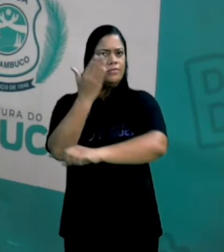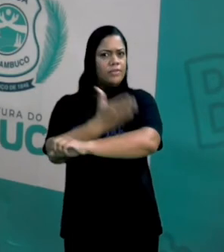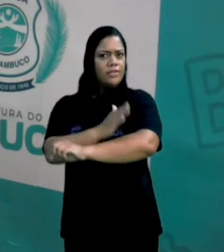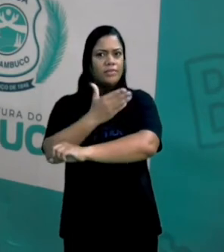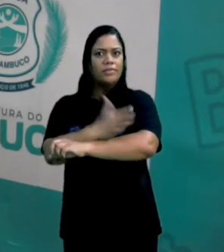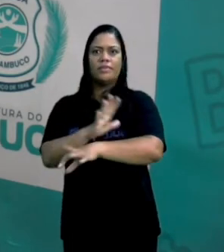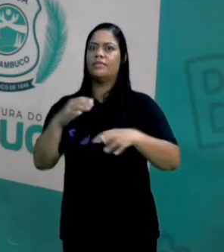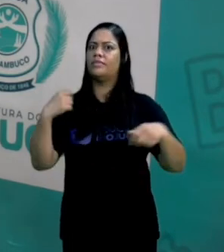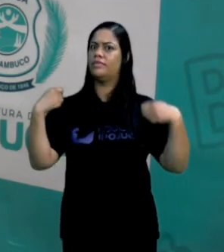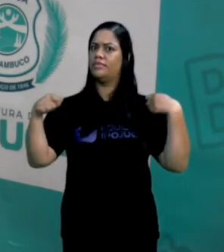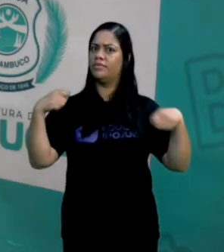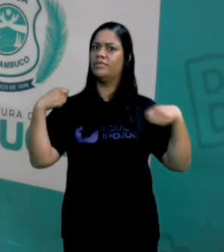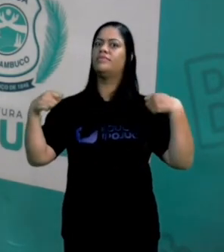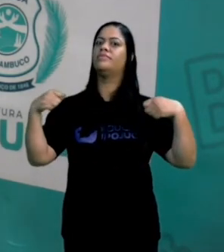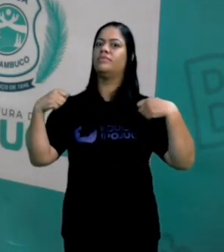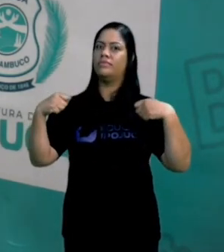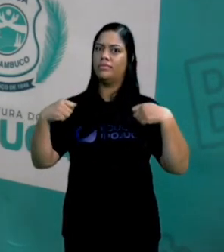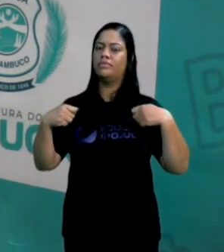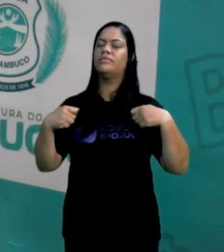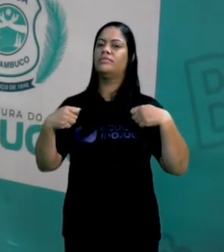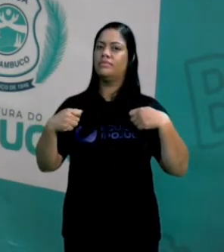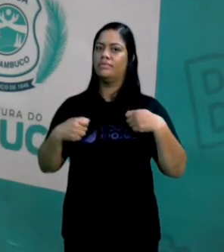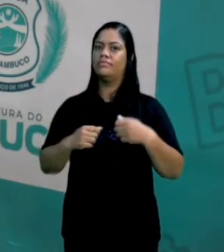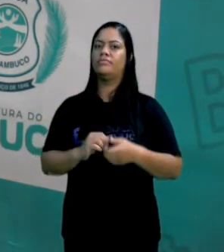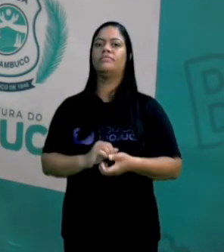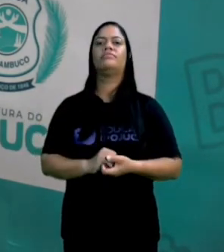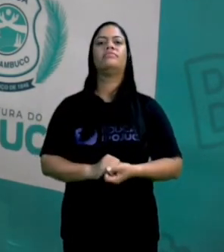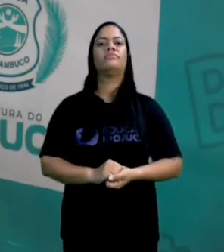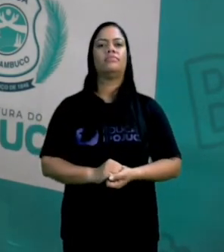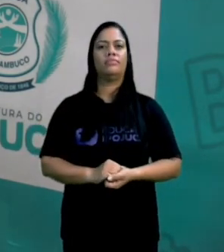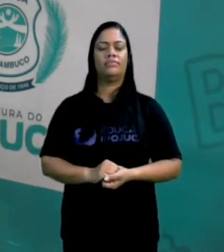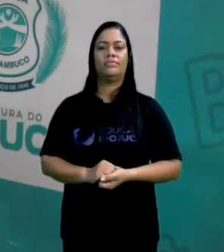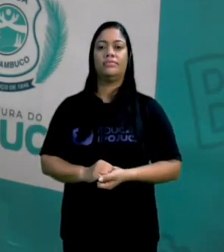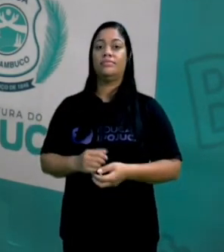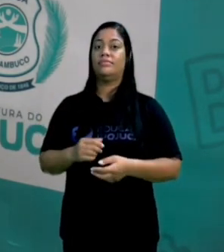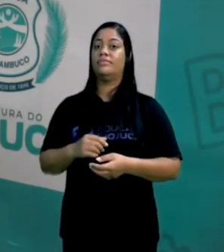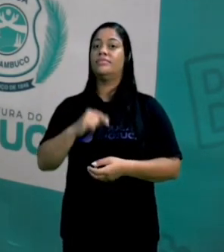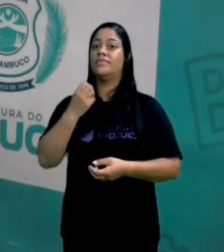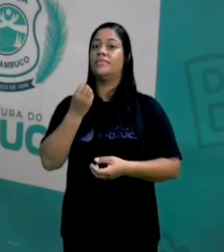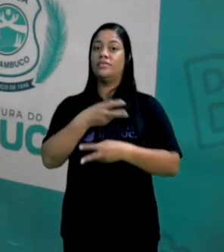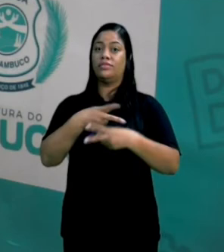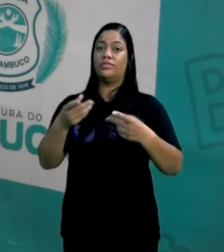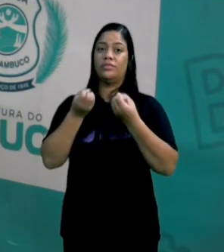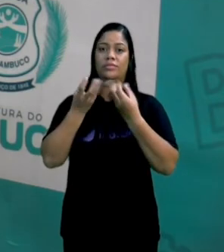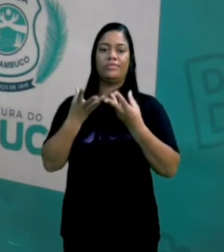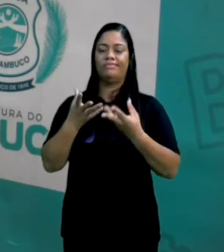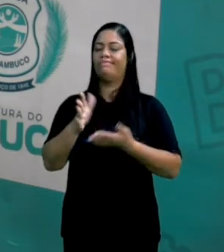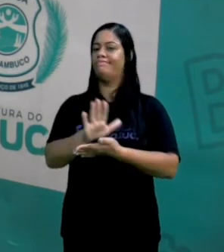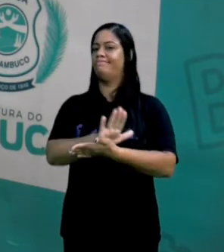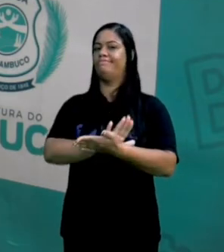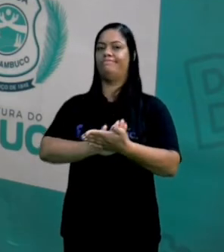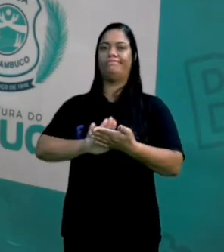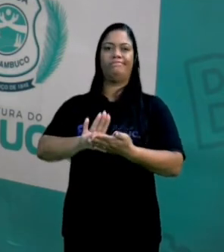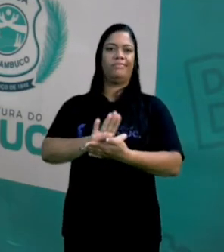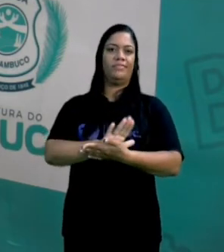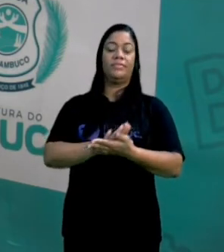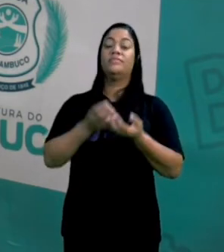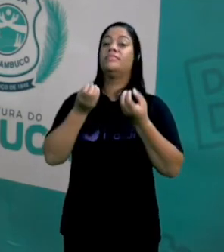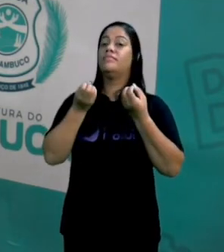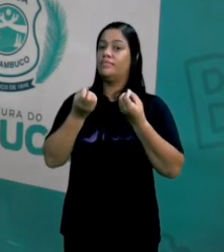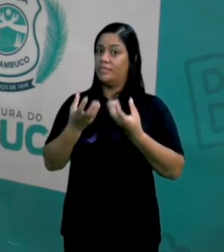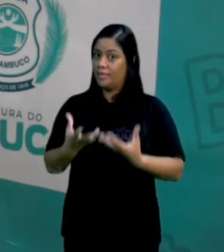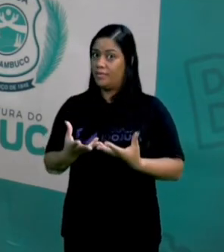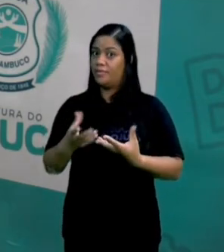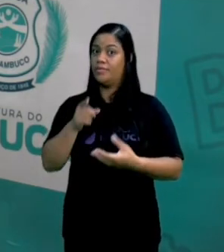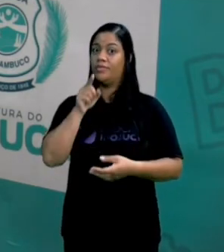esforço, o excesso de treinamento são muito grandes, tá? E os benefícios, quase nenhum. Então, é sempre bom